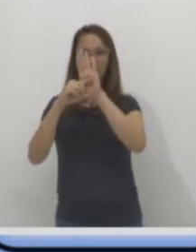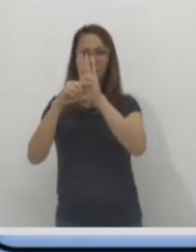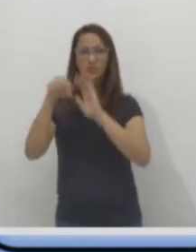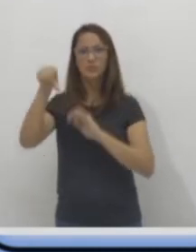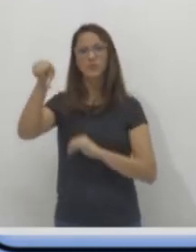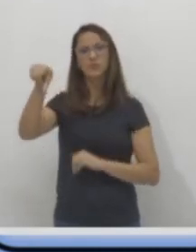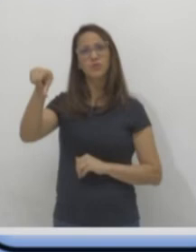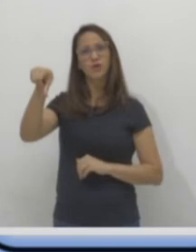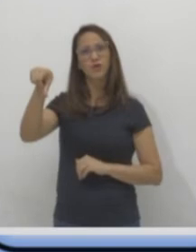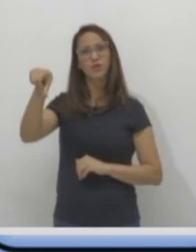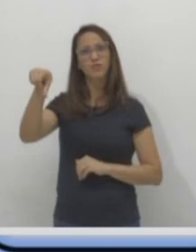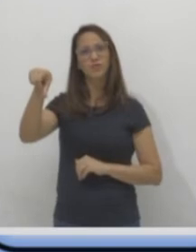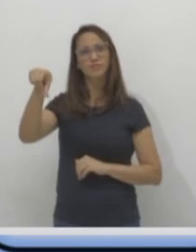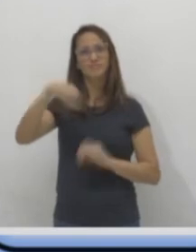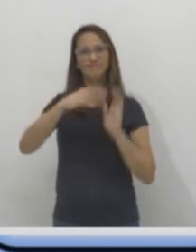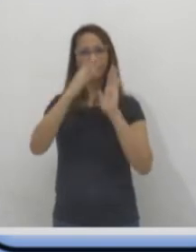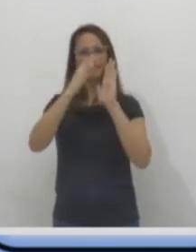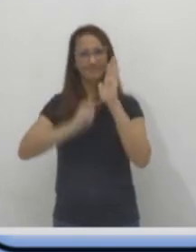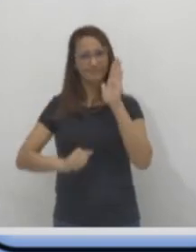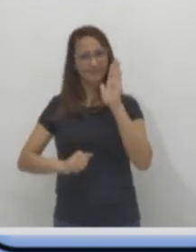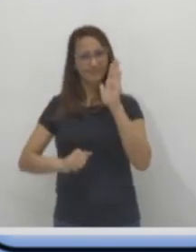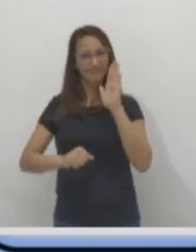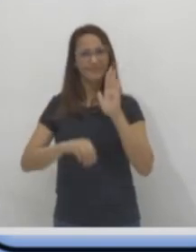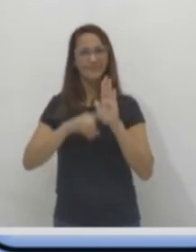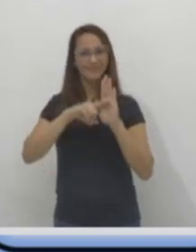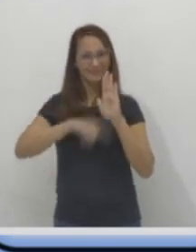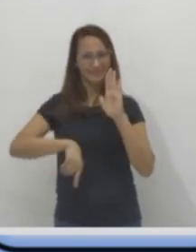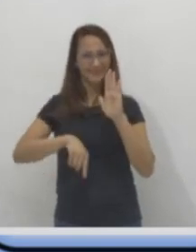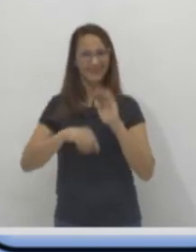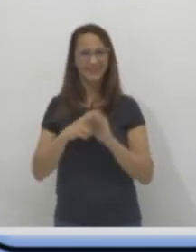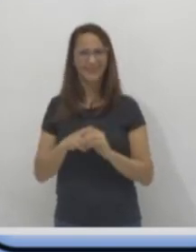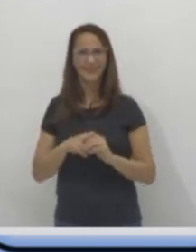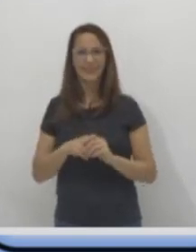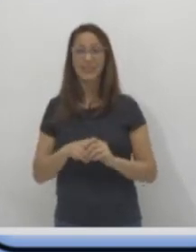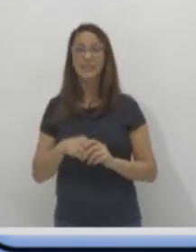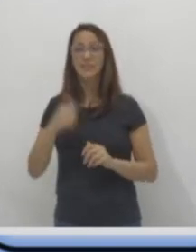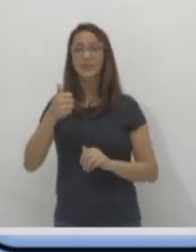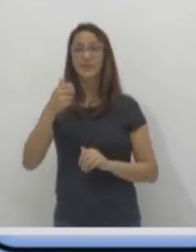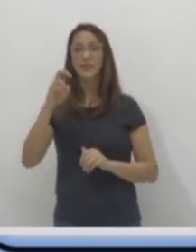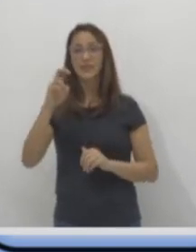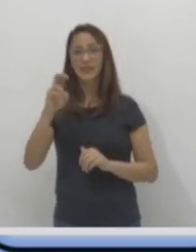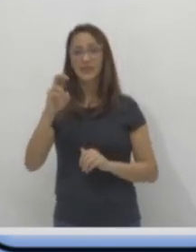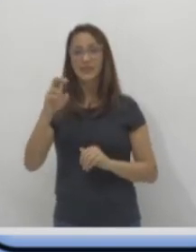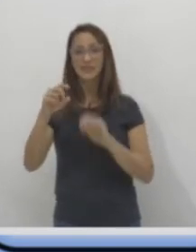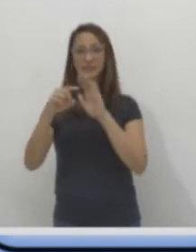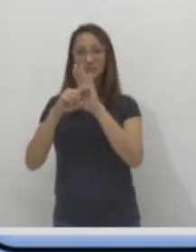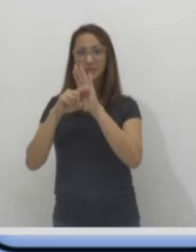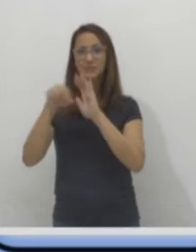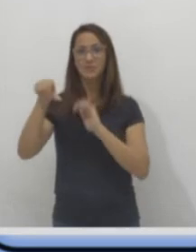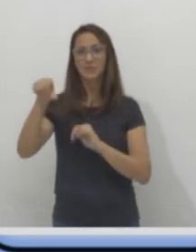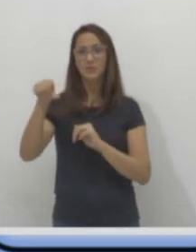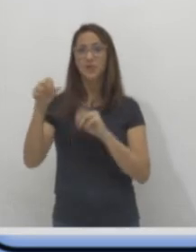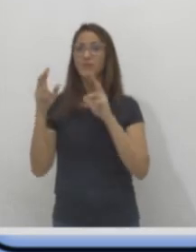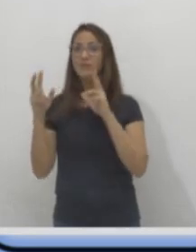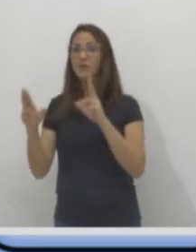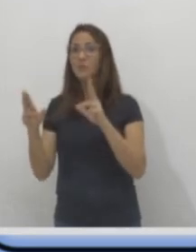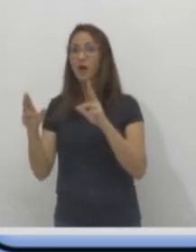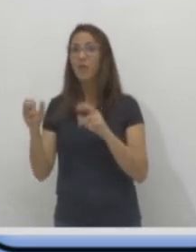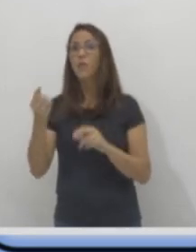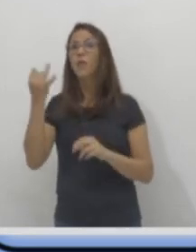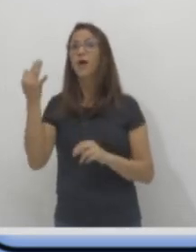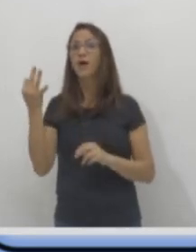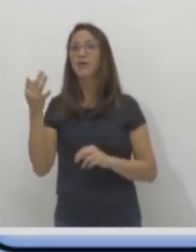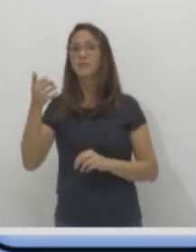Ele tinha quinze, mas ele perdeu nove. E ficou quantas? Igual a... Vamos contar quanto foi que sobrou. Um,